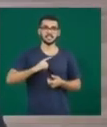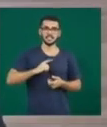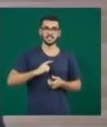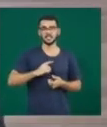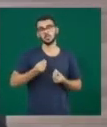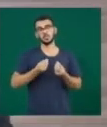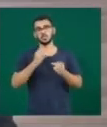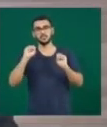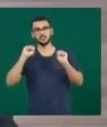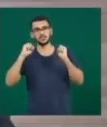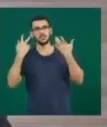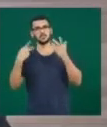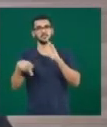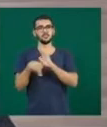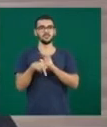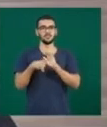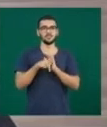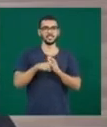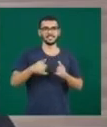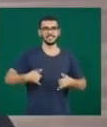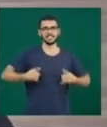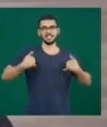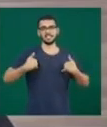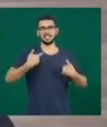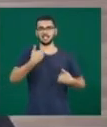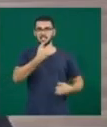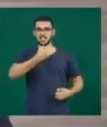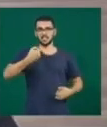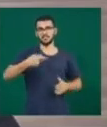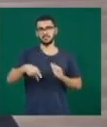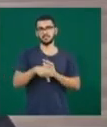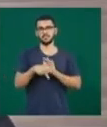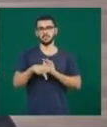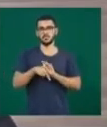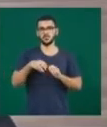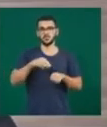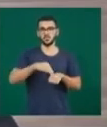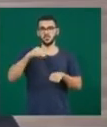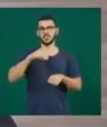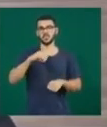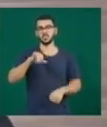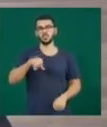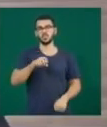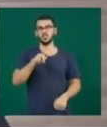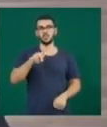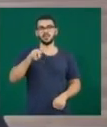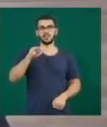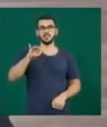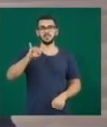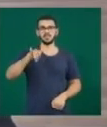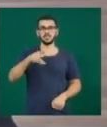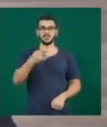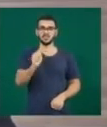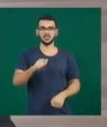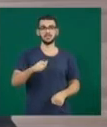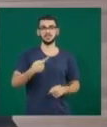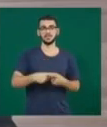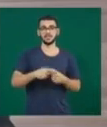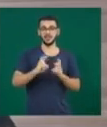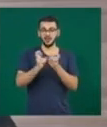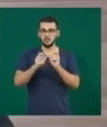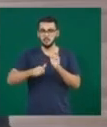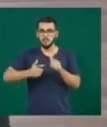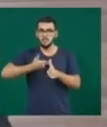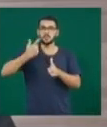comemoração ao centenário do mestre João Pequeno de Paxinha, primeiro capoeirista do Brasil a receber um título de doutor honoris causa.